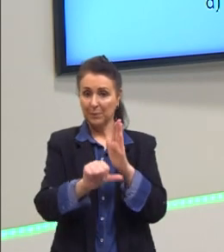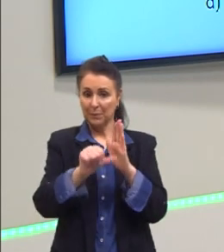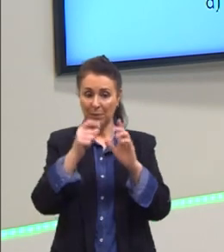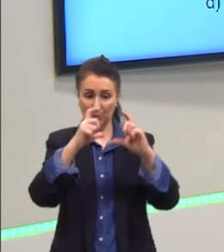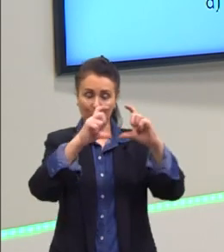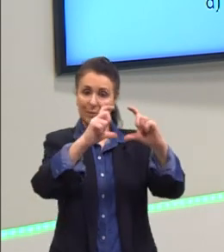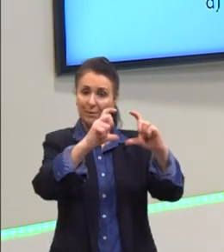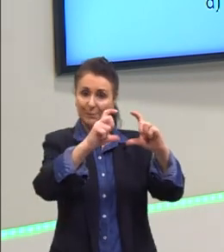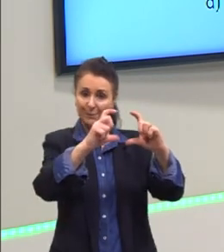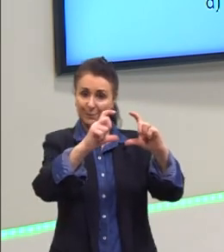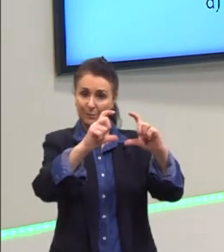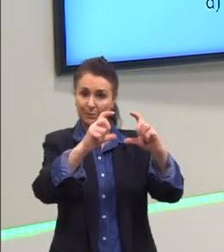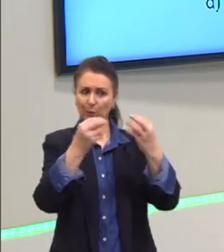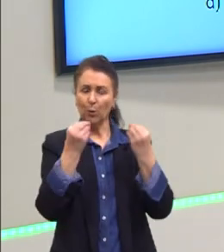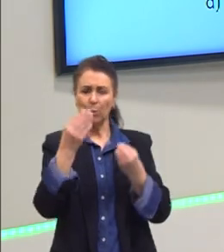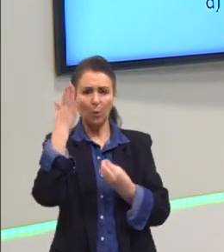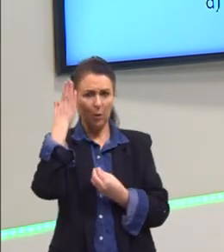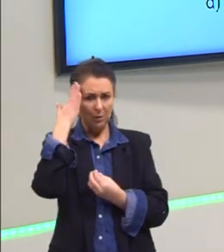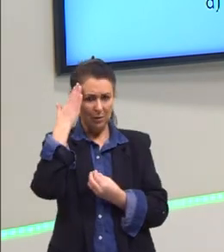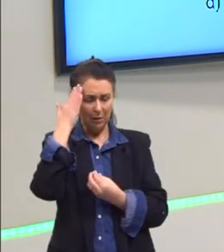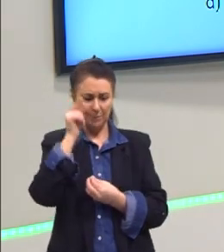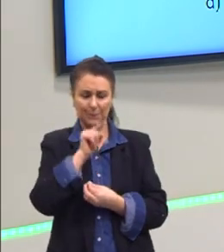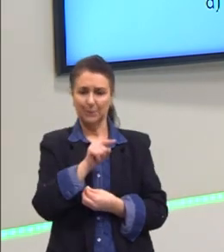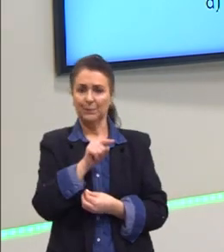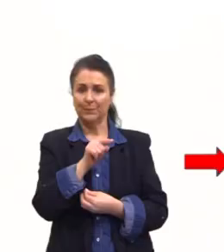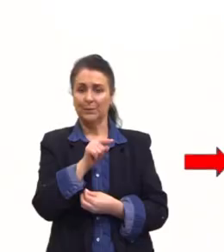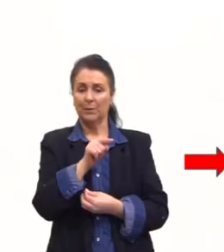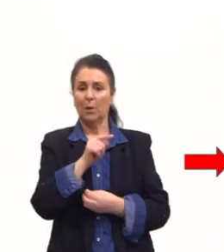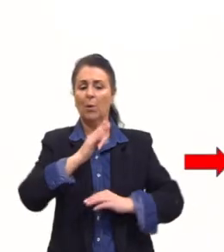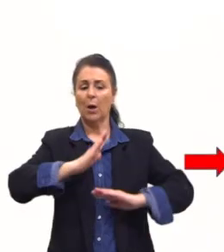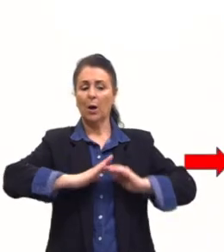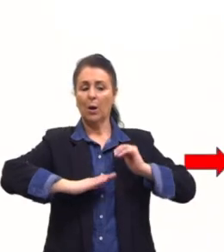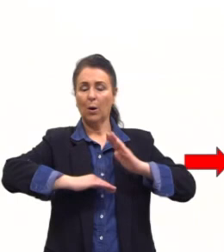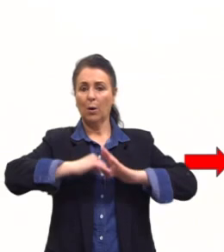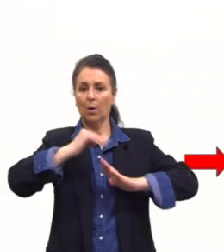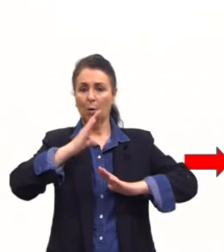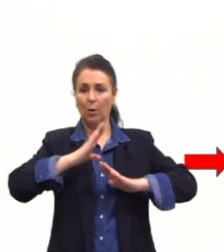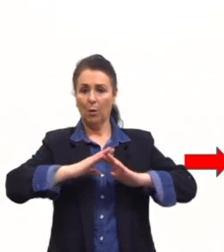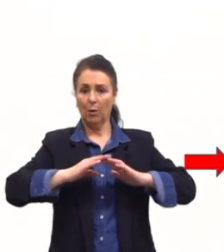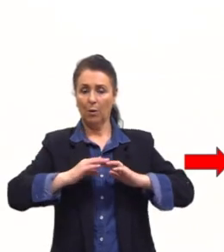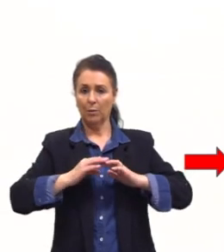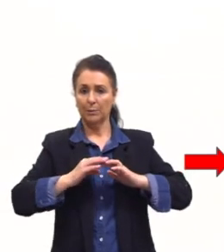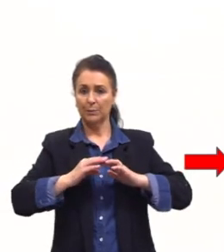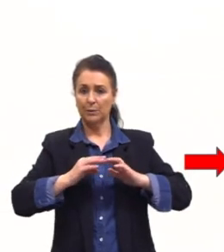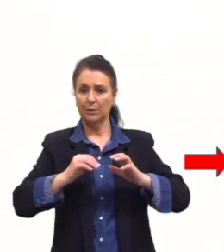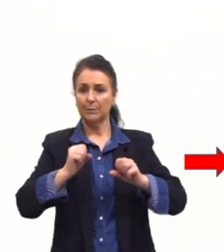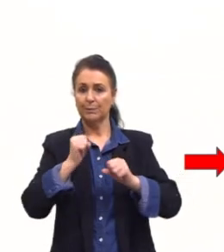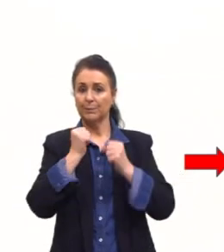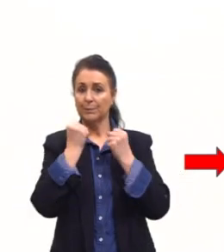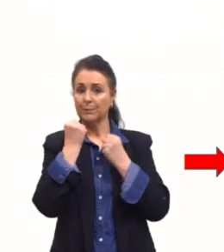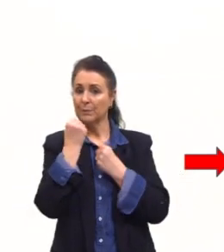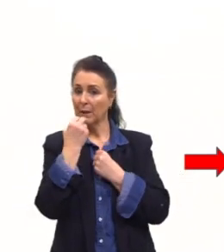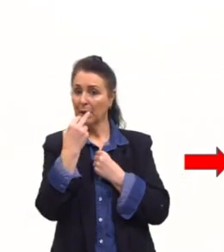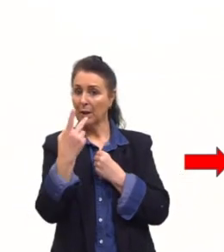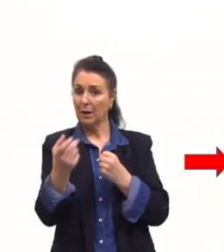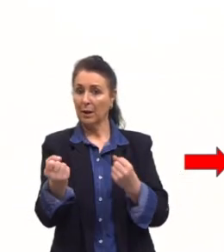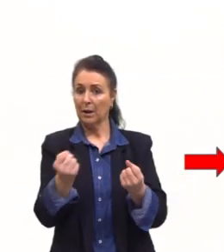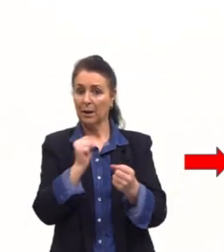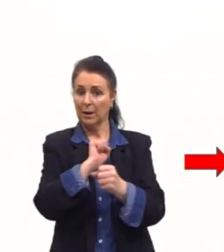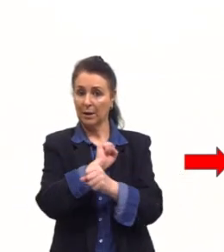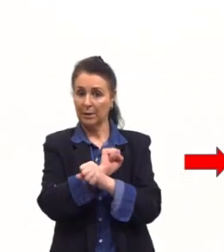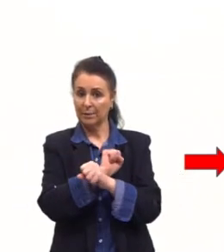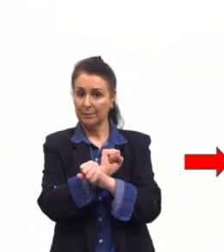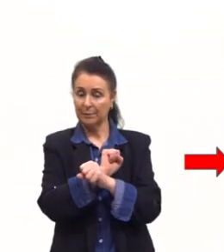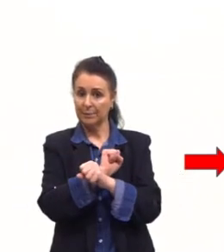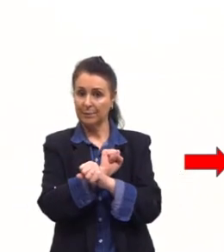quadrinho. Como é que eu sei? Diz ali. A construção. Most of our problems are caused by a